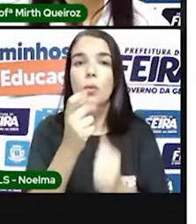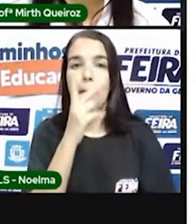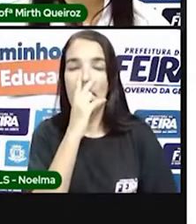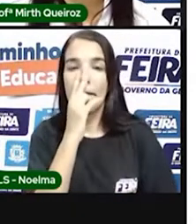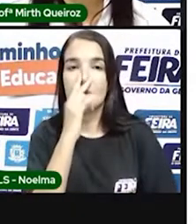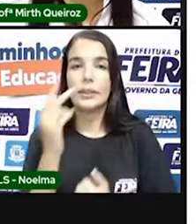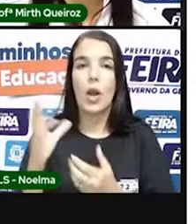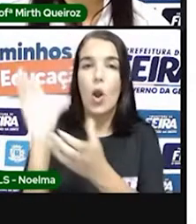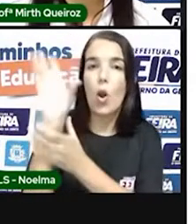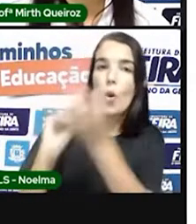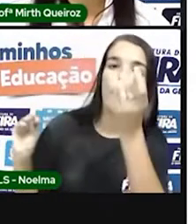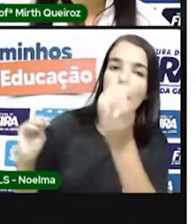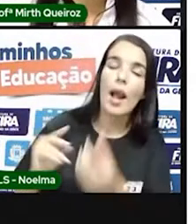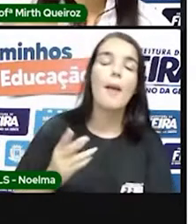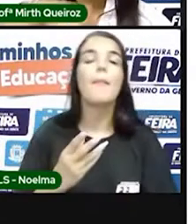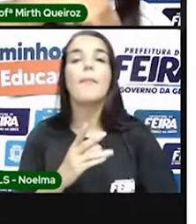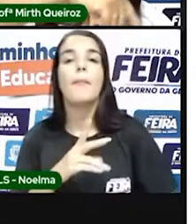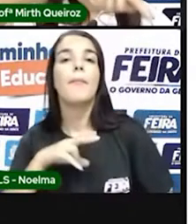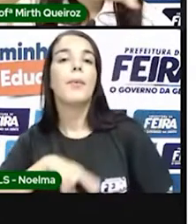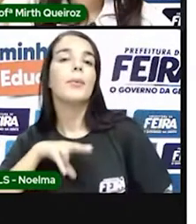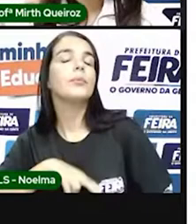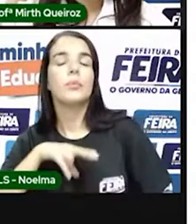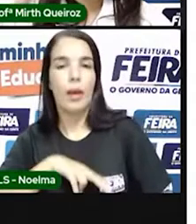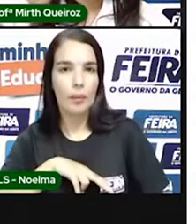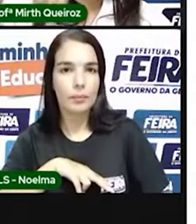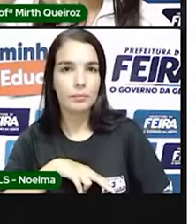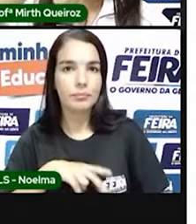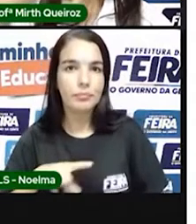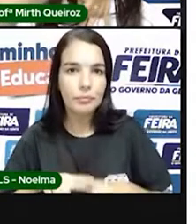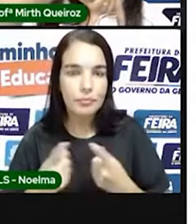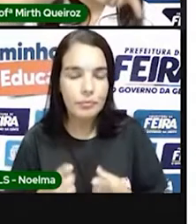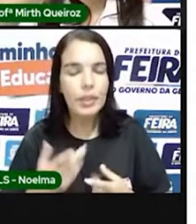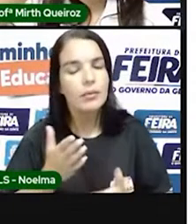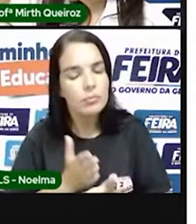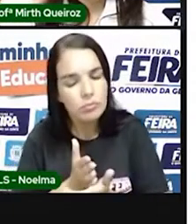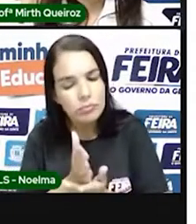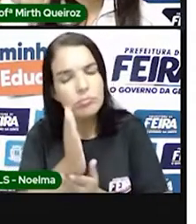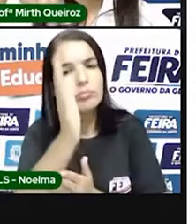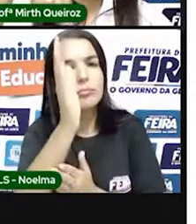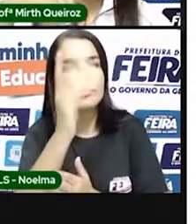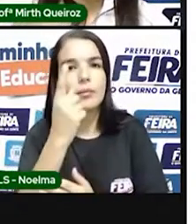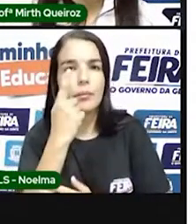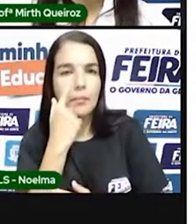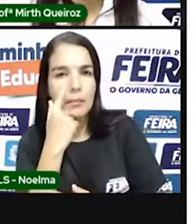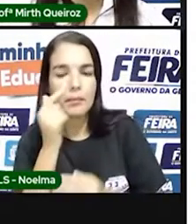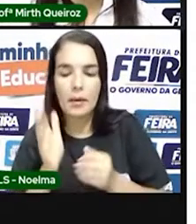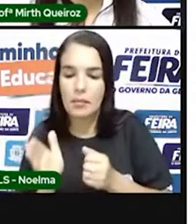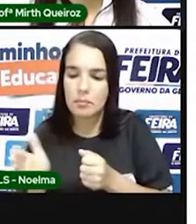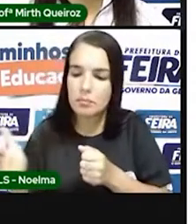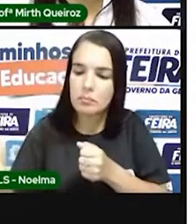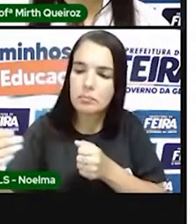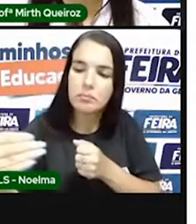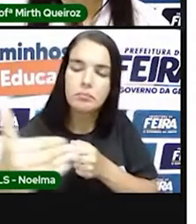sentido oeste, querendo fazer o contorno ali, ó, do planeta, né? Afim de chegar